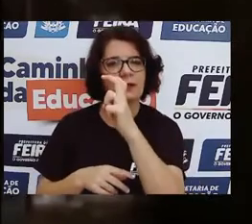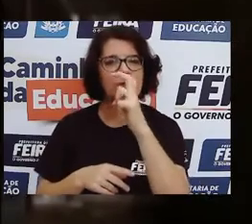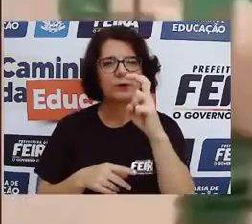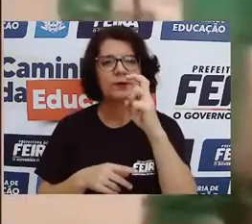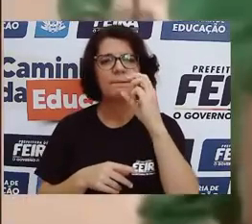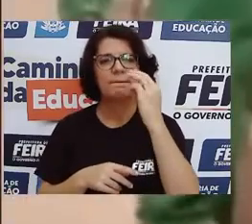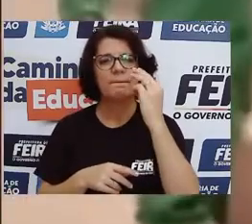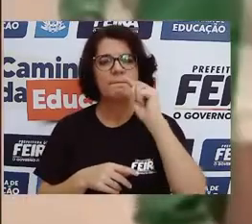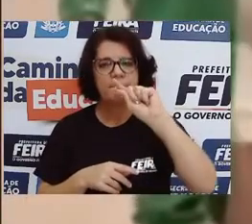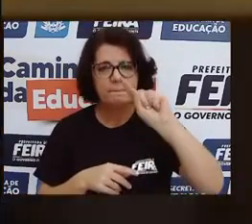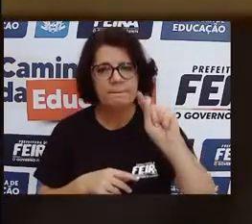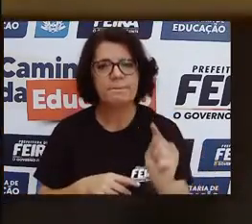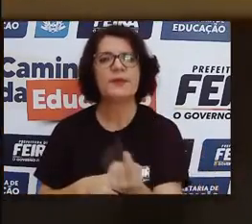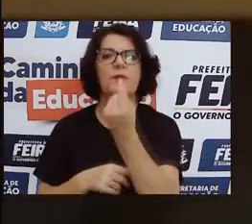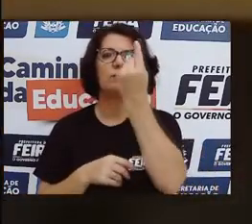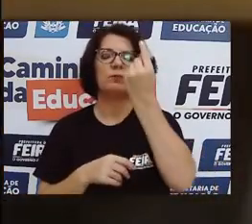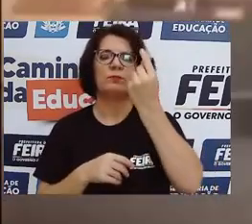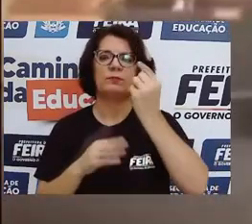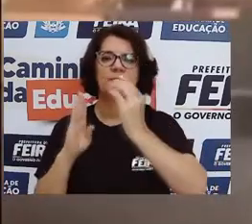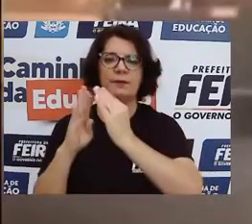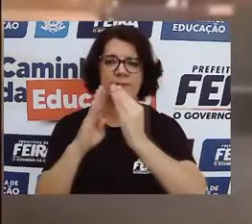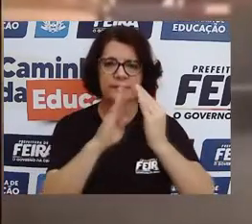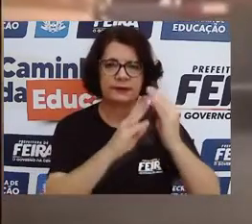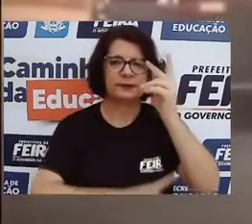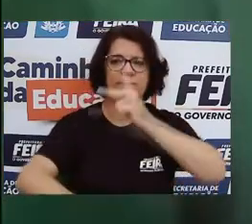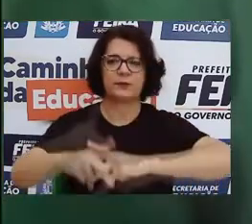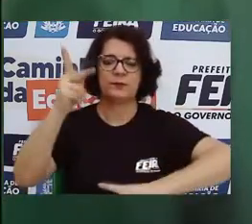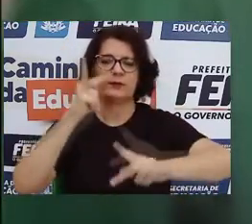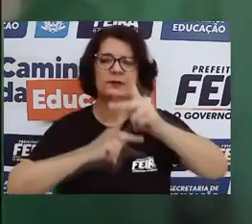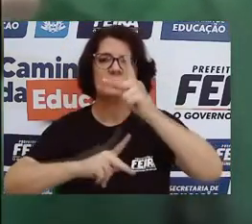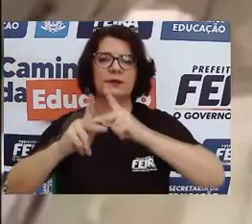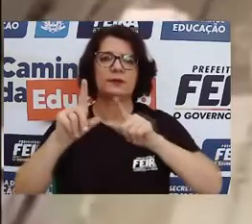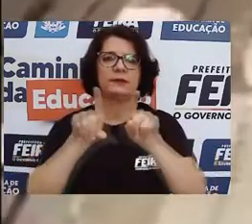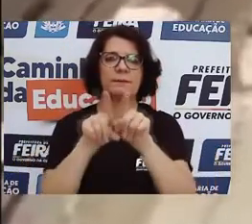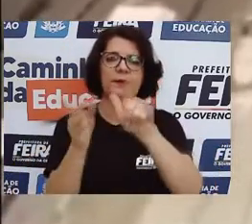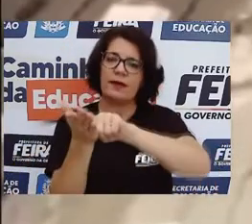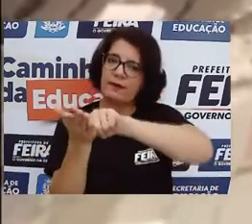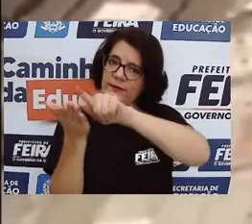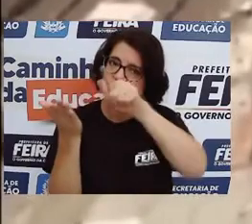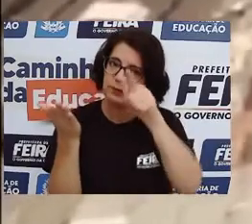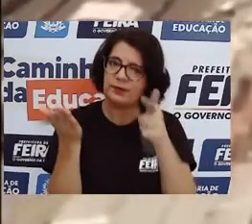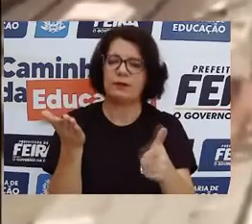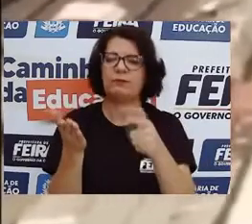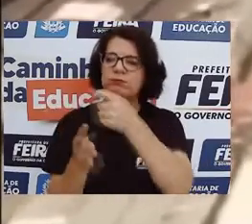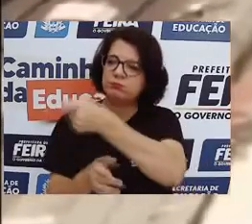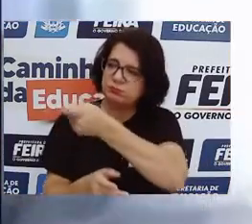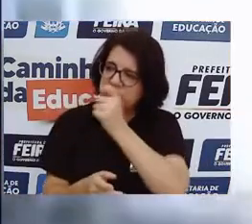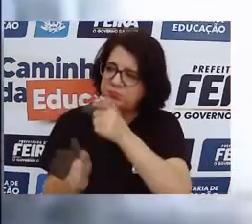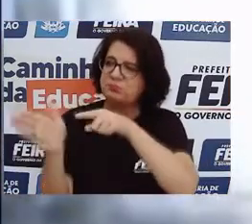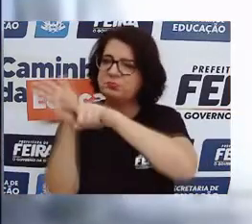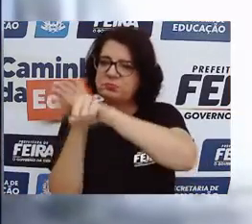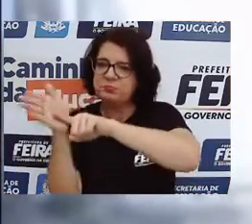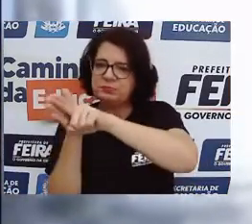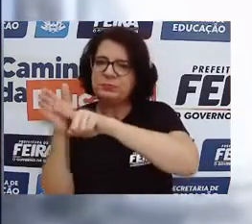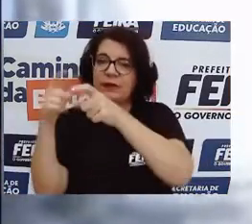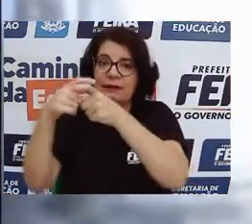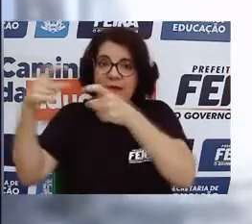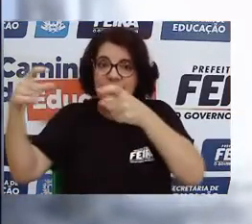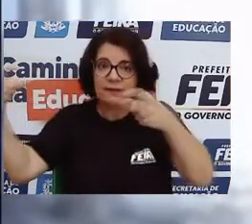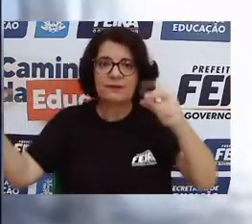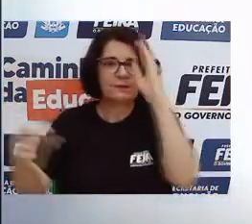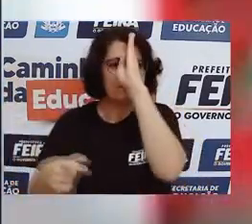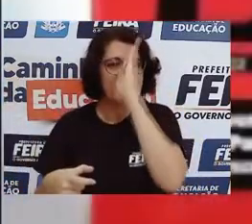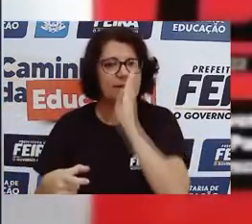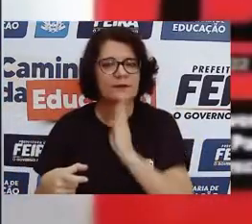E foi destacada no jornal Folha de Londrina, como uma das três cidades que mais crescem no Brasil. Na reportagem da